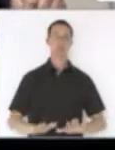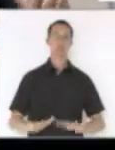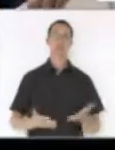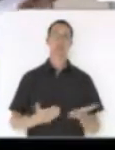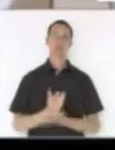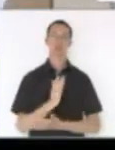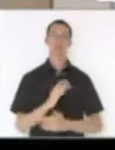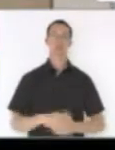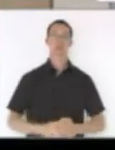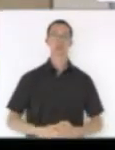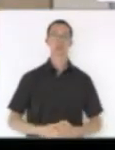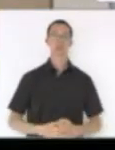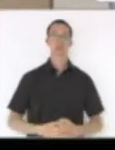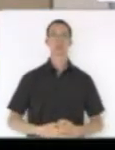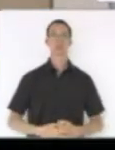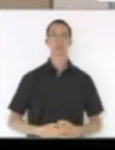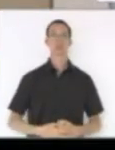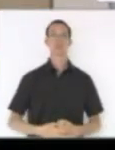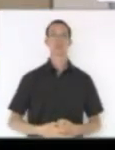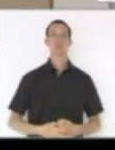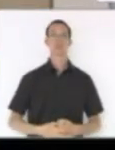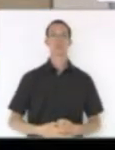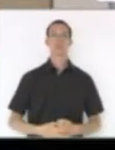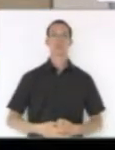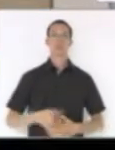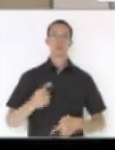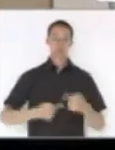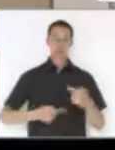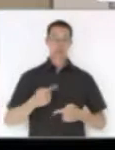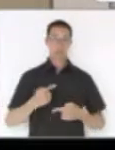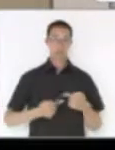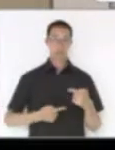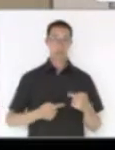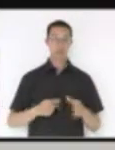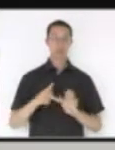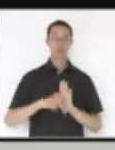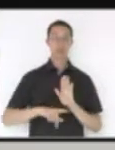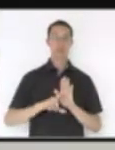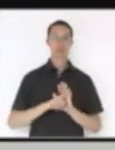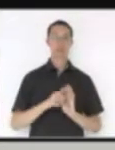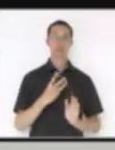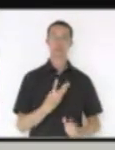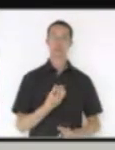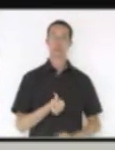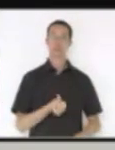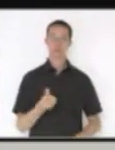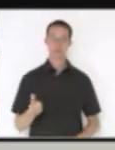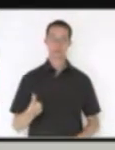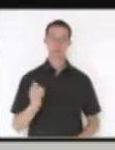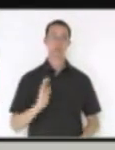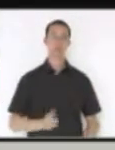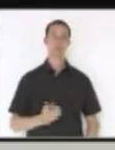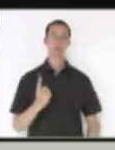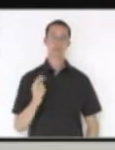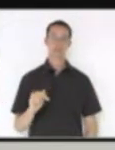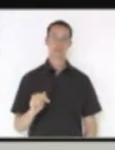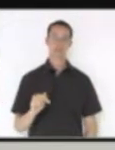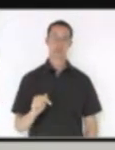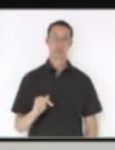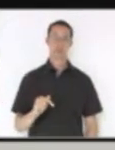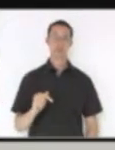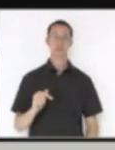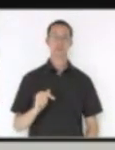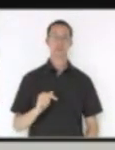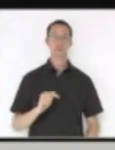aprovado. Discussão em primeiro turno ao PL 366 2017 de